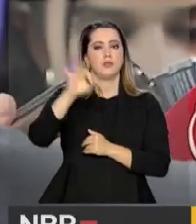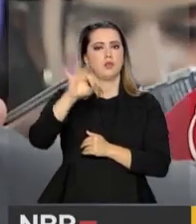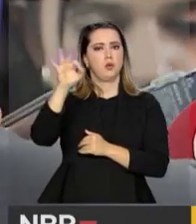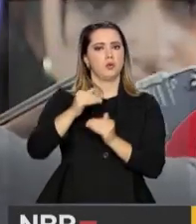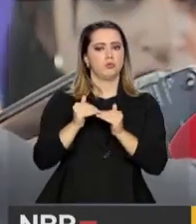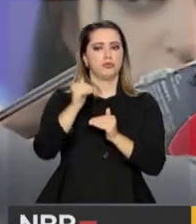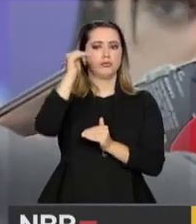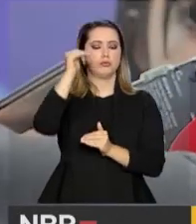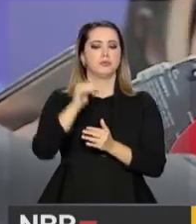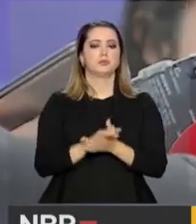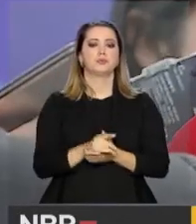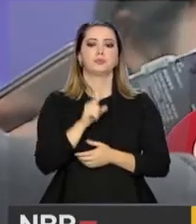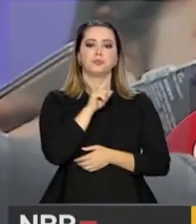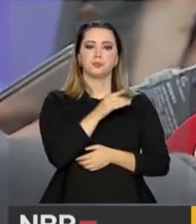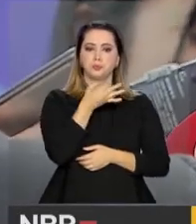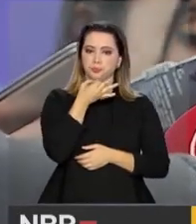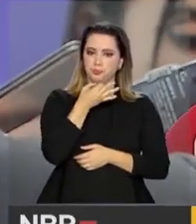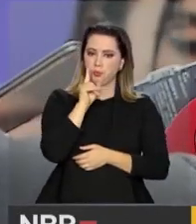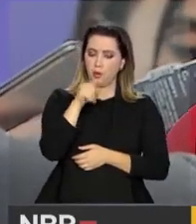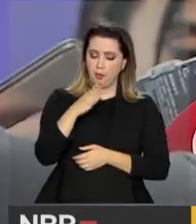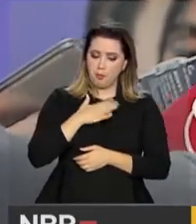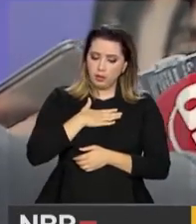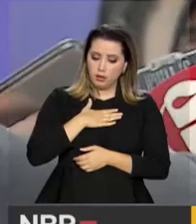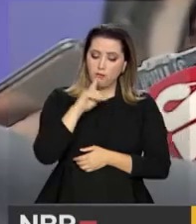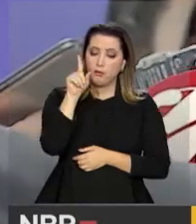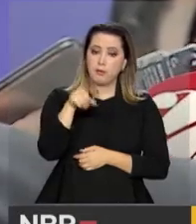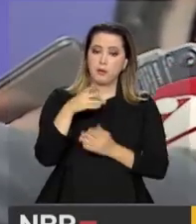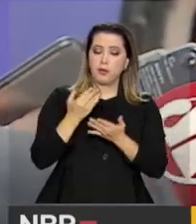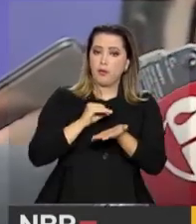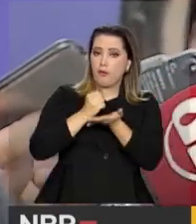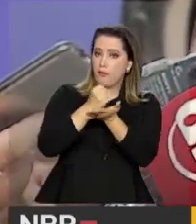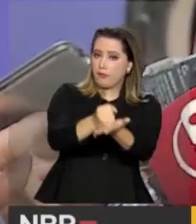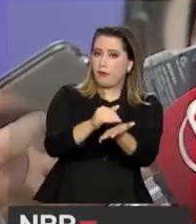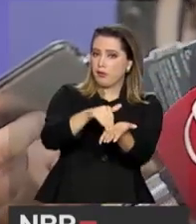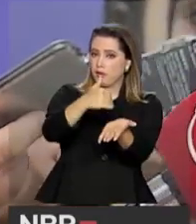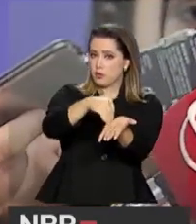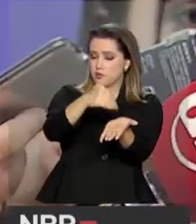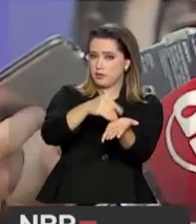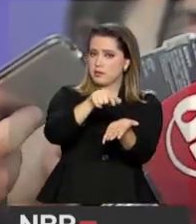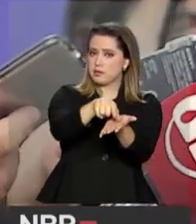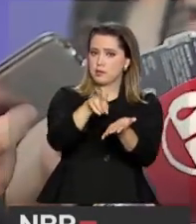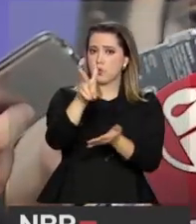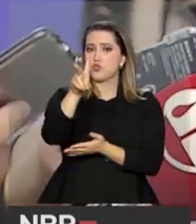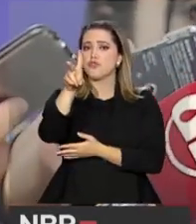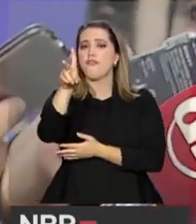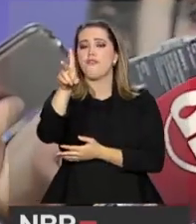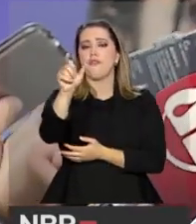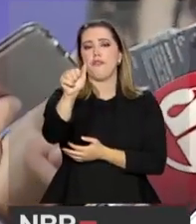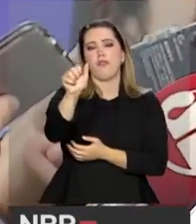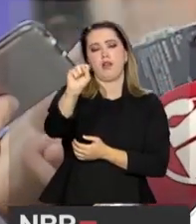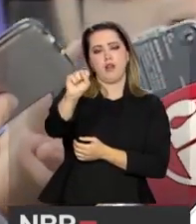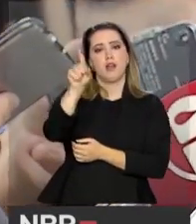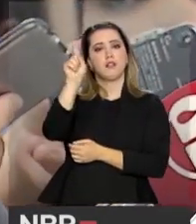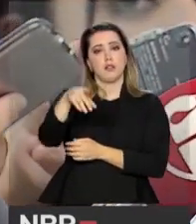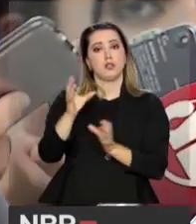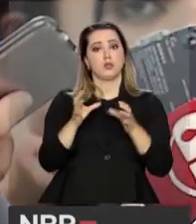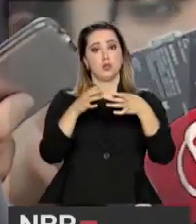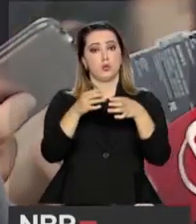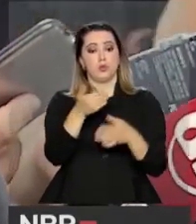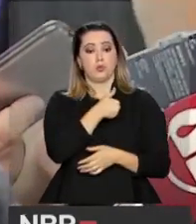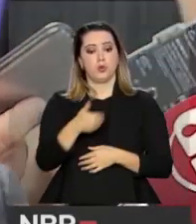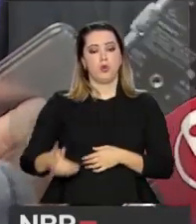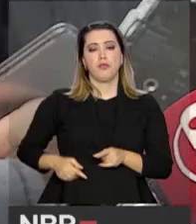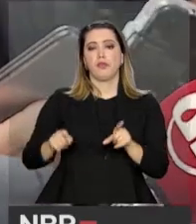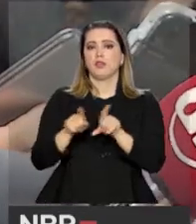a melhora da infraestrutura, as condições de oferta de vagas na rede pública, de um lado. Por outro lado, evidentemente que